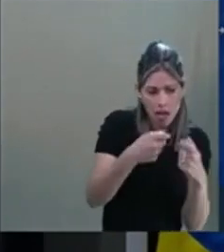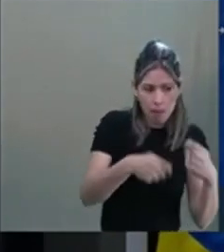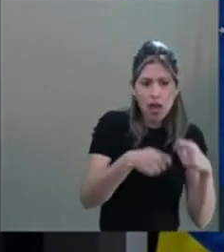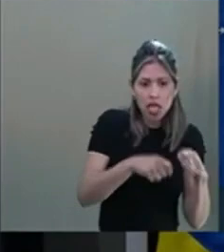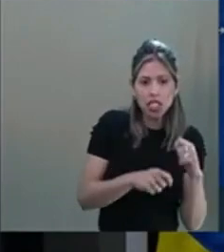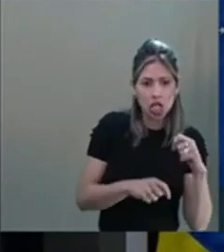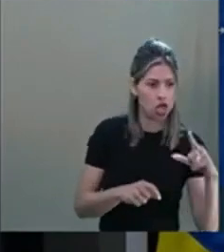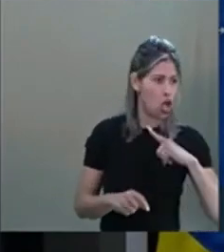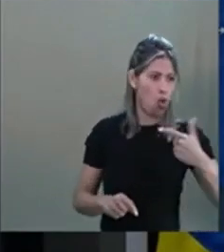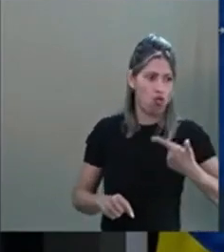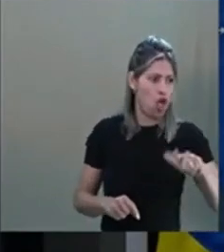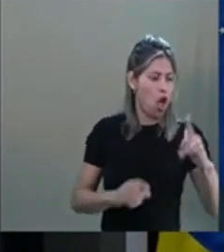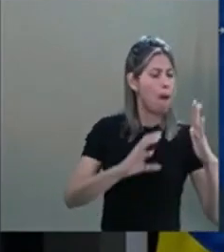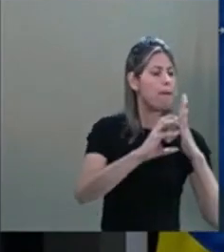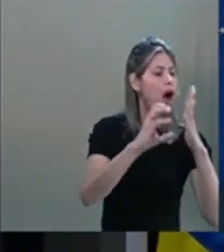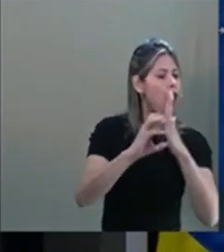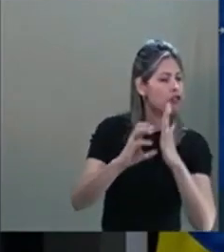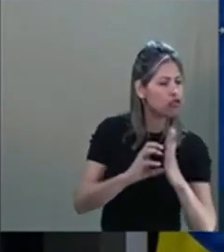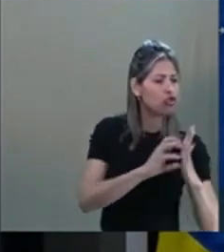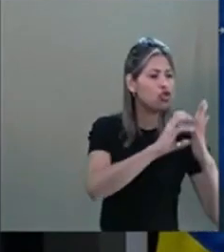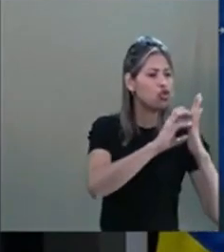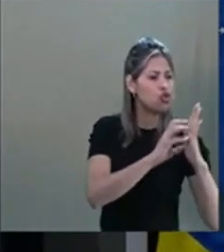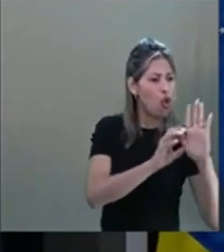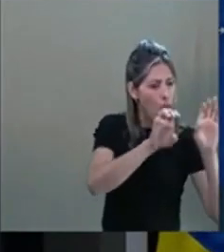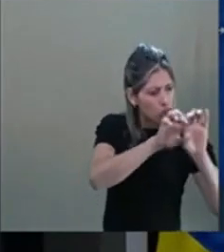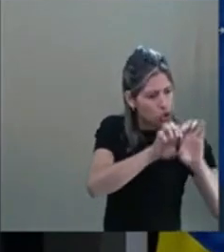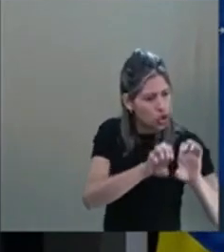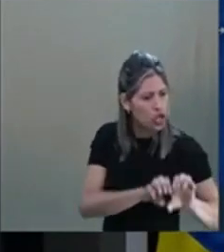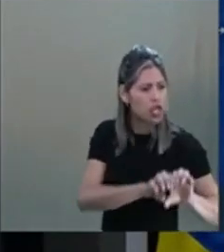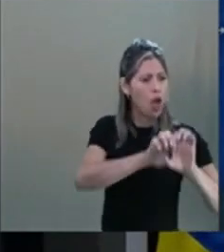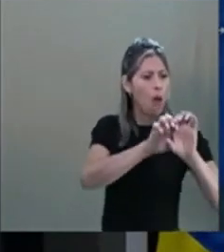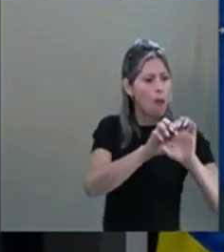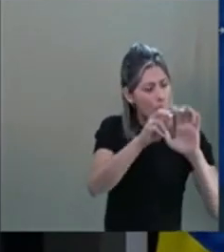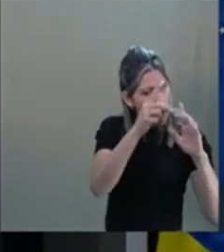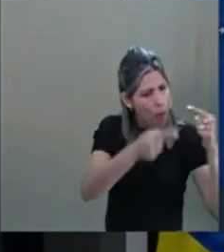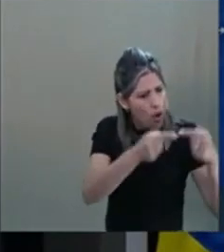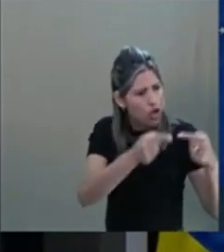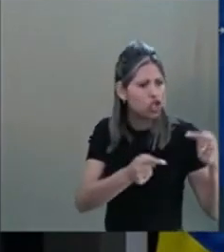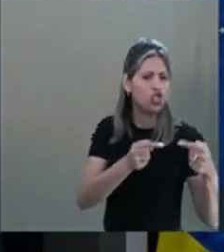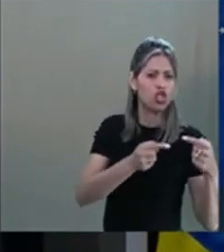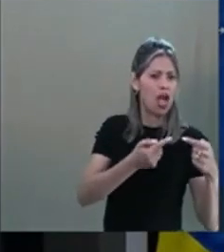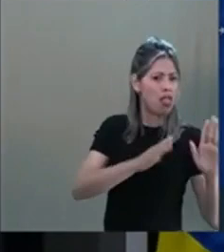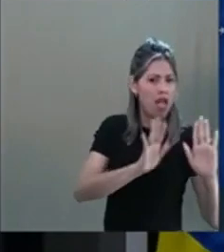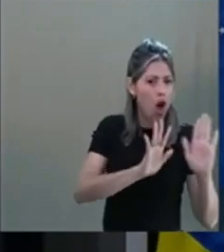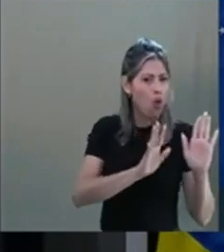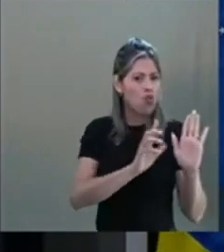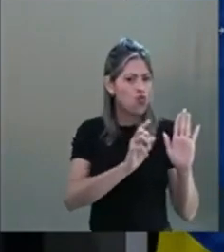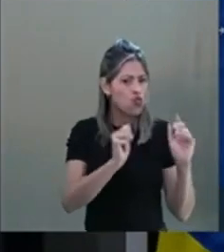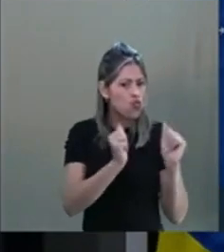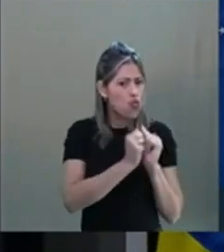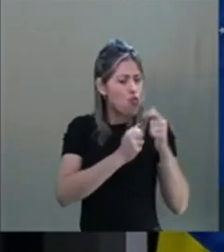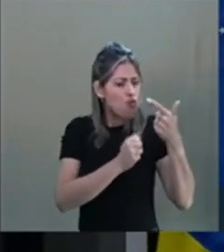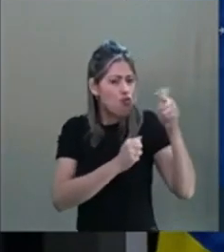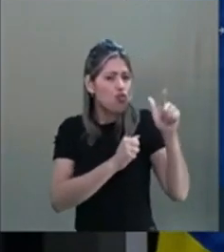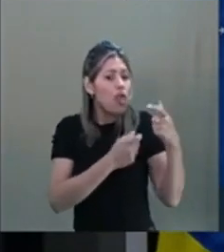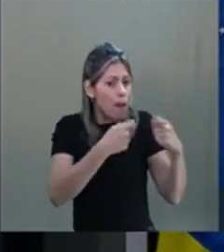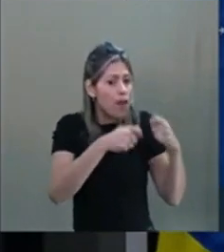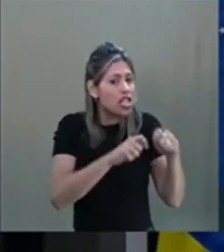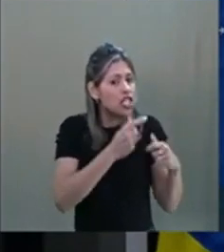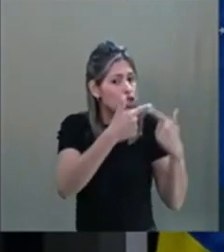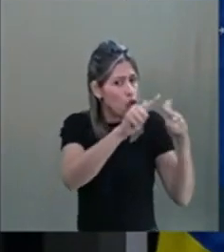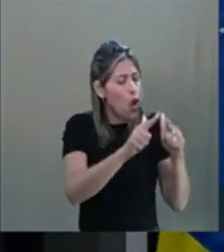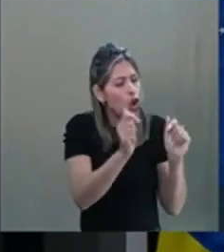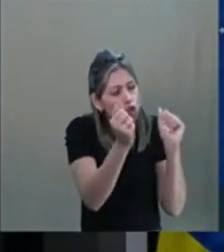partido. A estrutura política do mundo é baseada em partido. E, toda vez que nós temos um